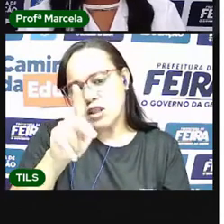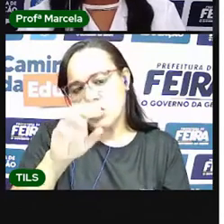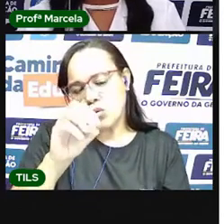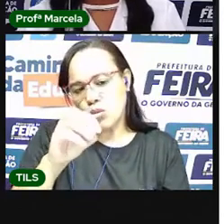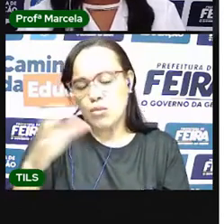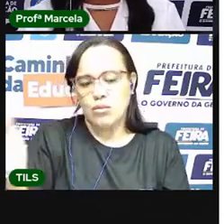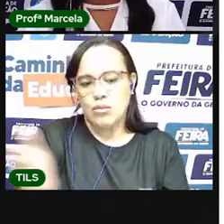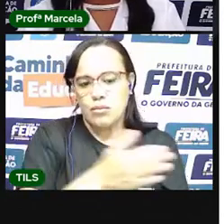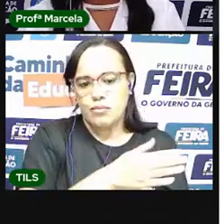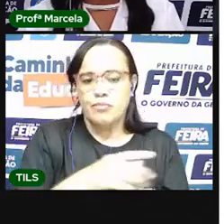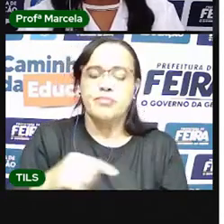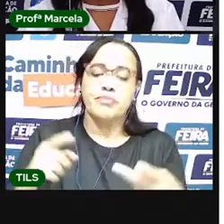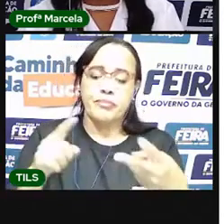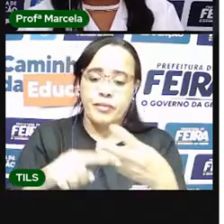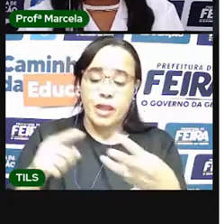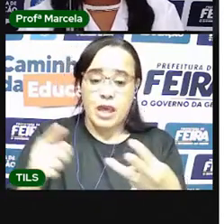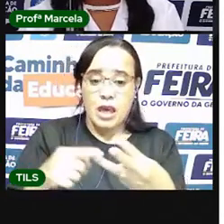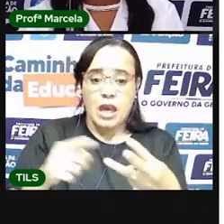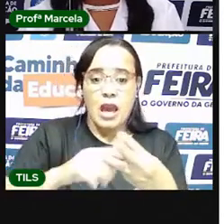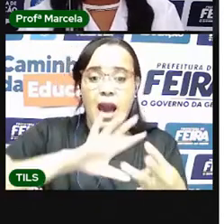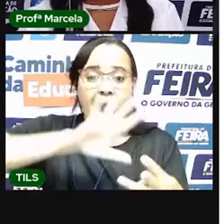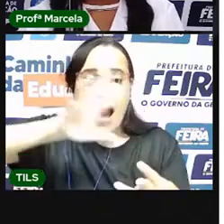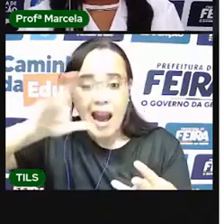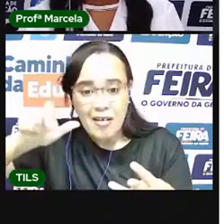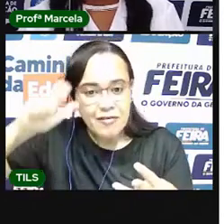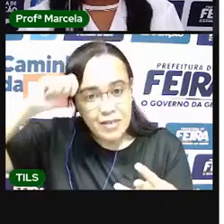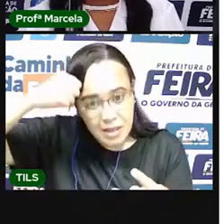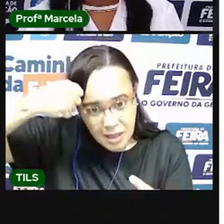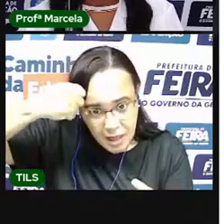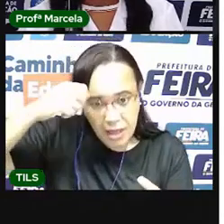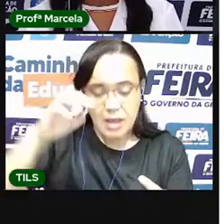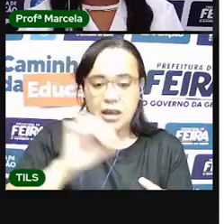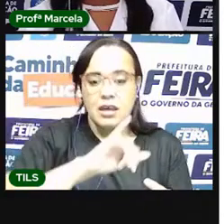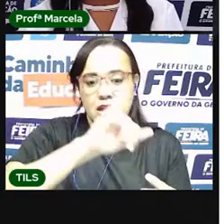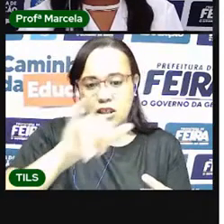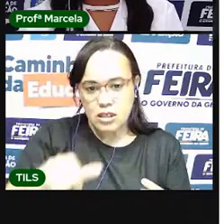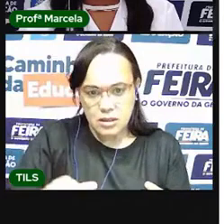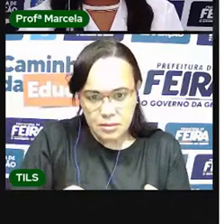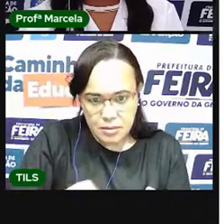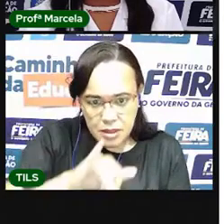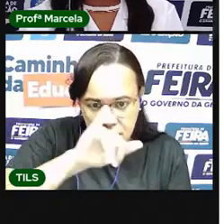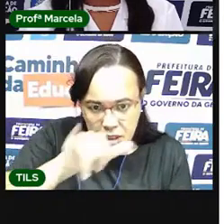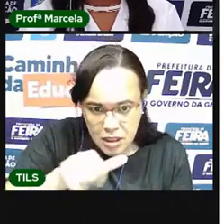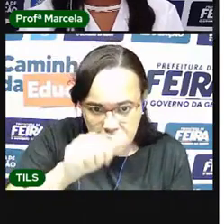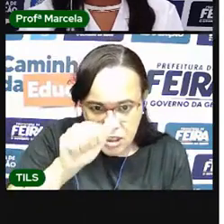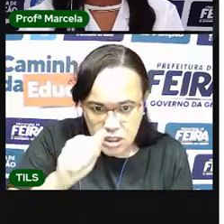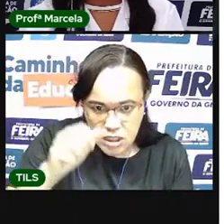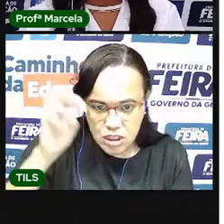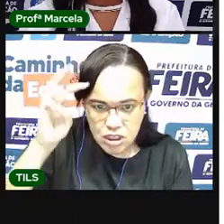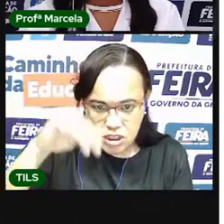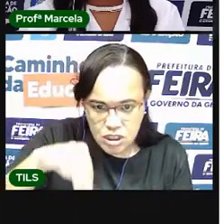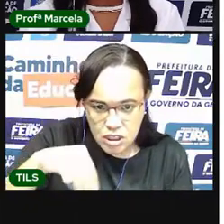Jamila. Jana. Amir. Akin.